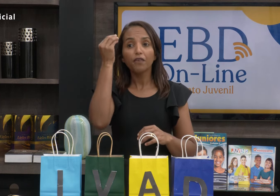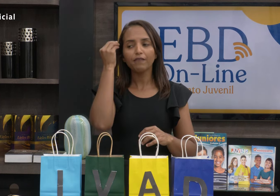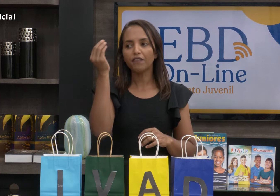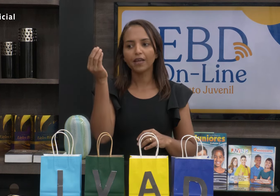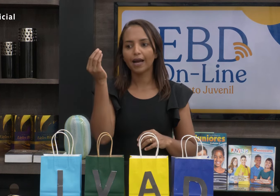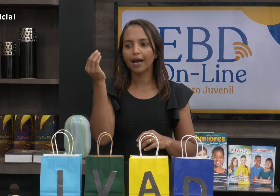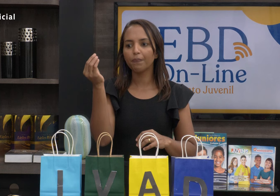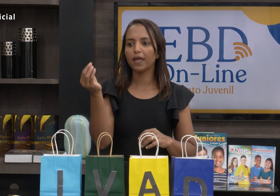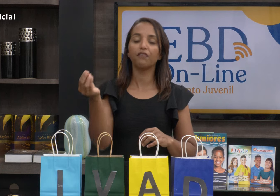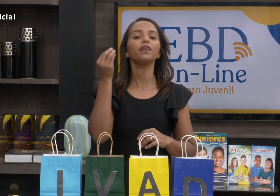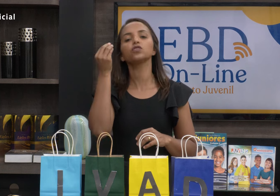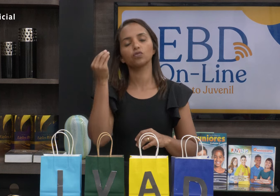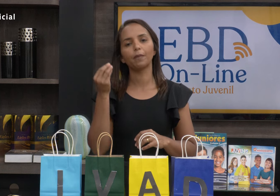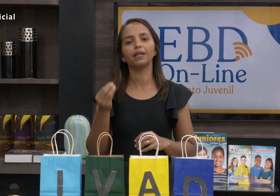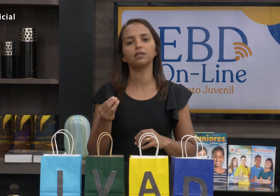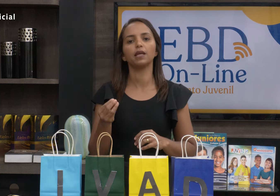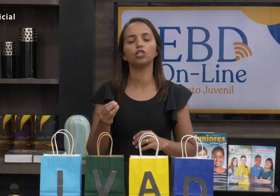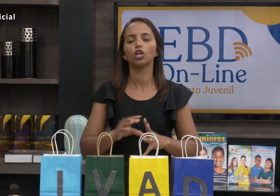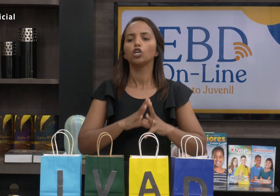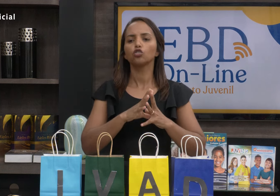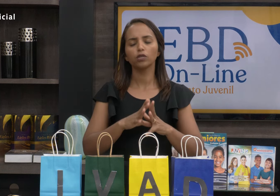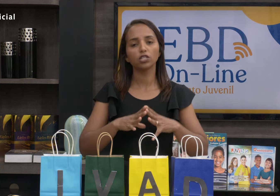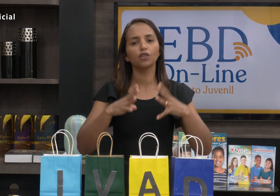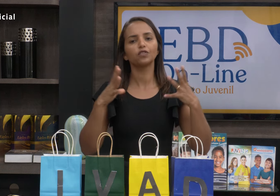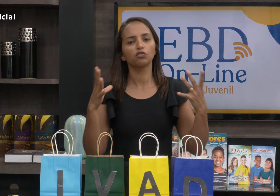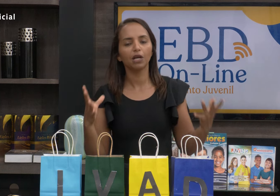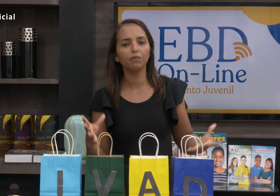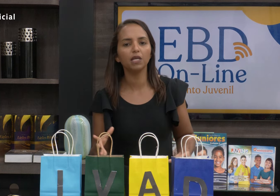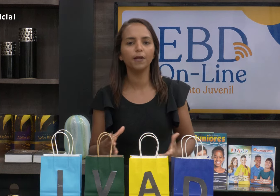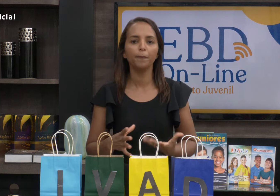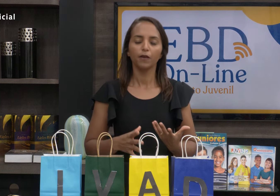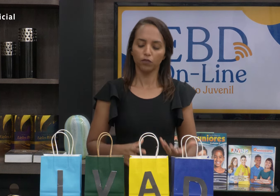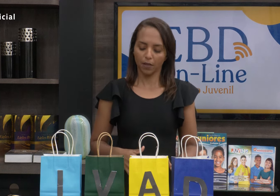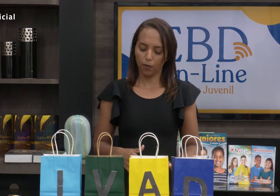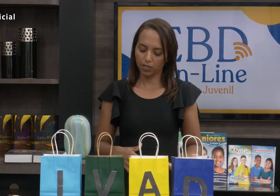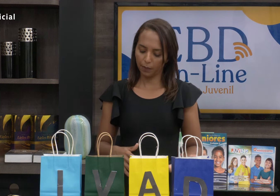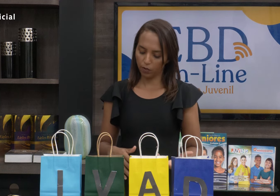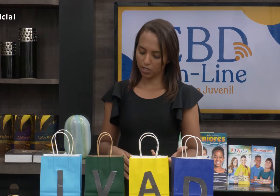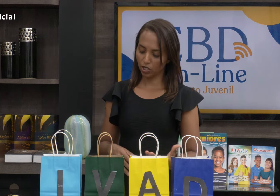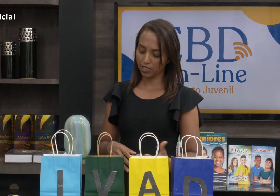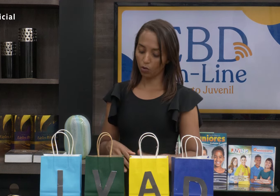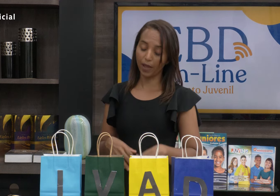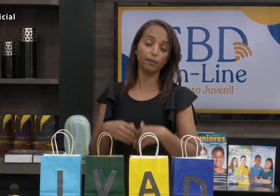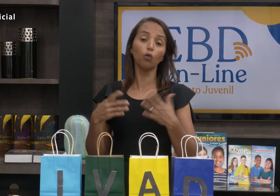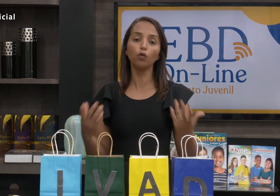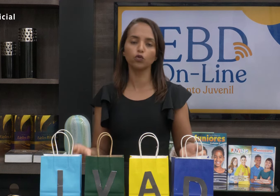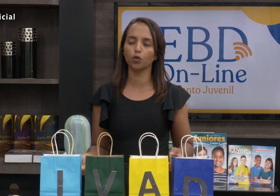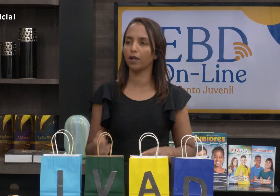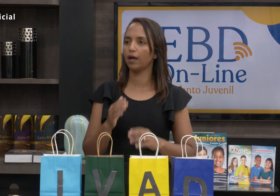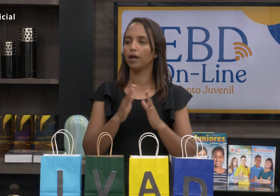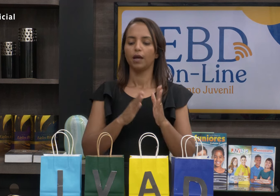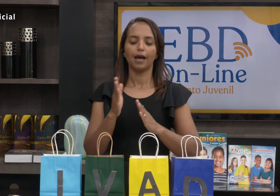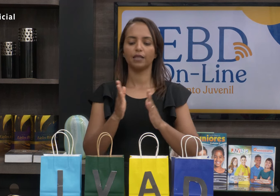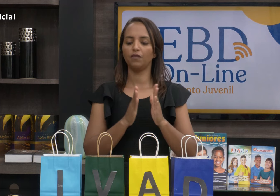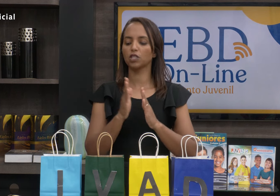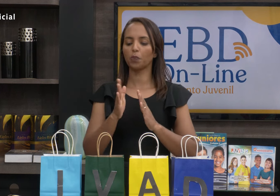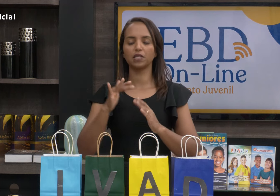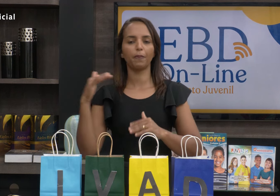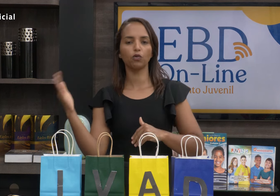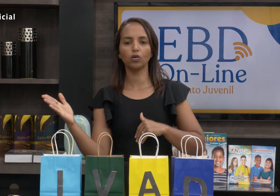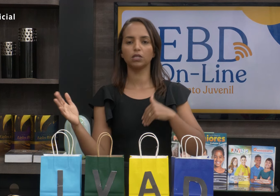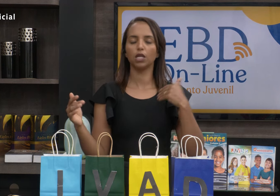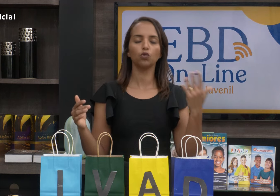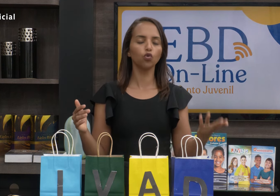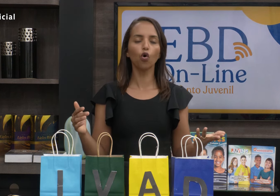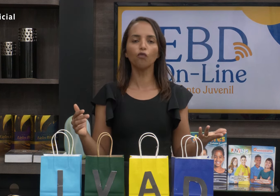fixo na mente deles. todas as divisões da Bíblia. Você pode, depois, se eles já souberem muito sobre a divisão